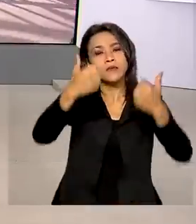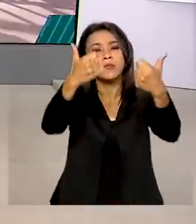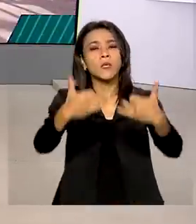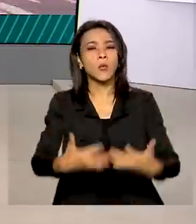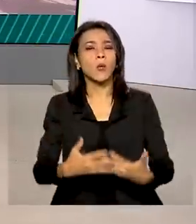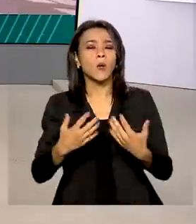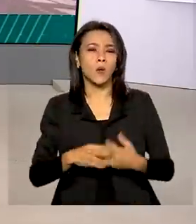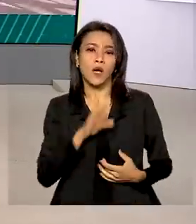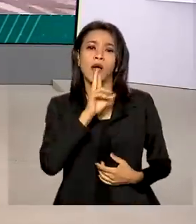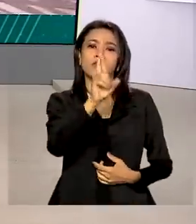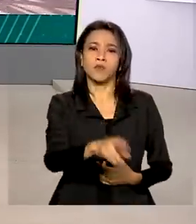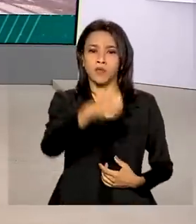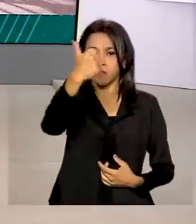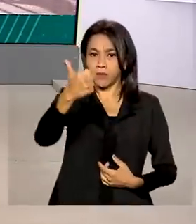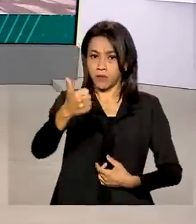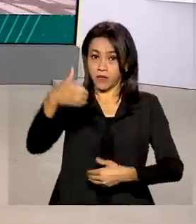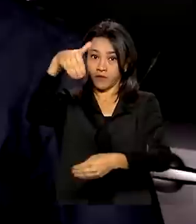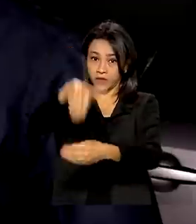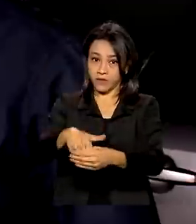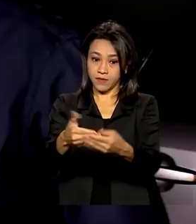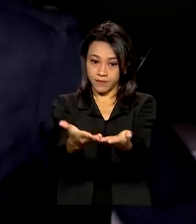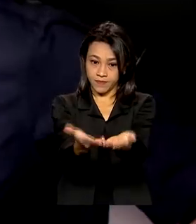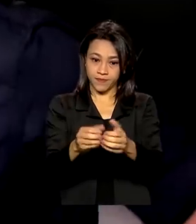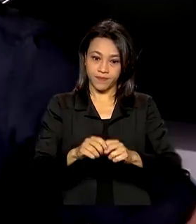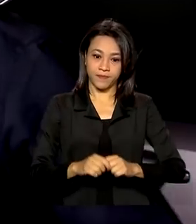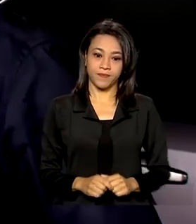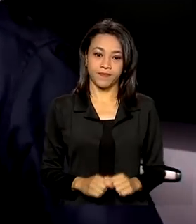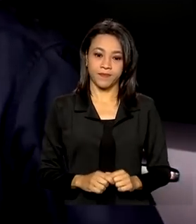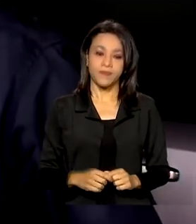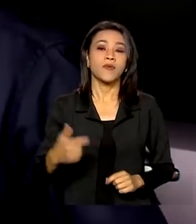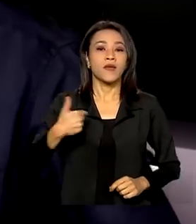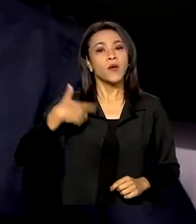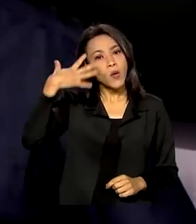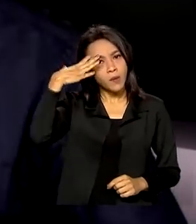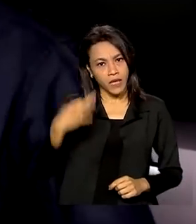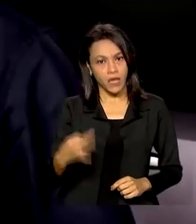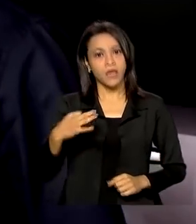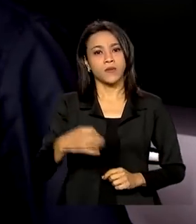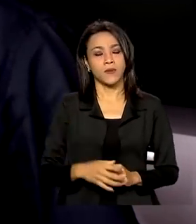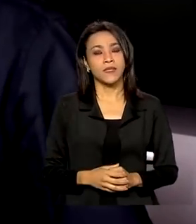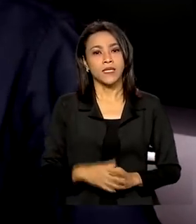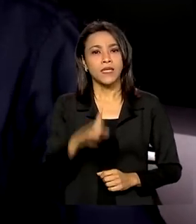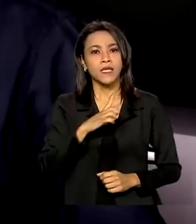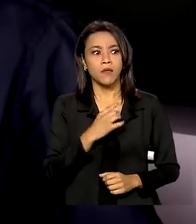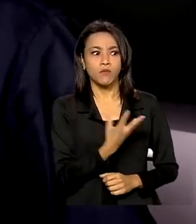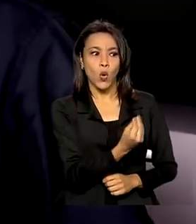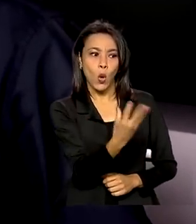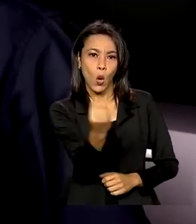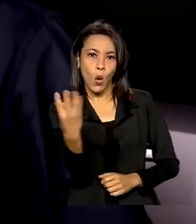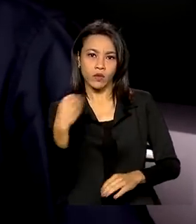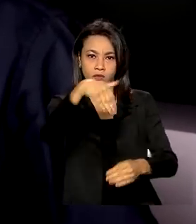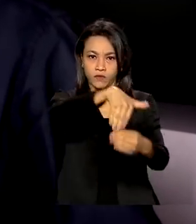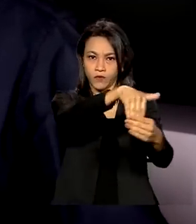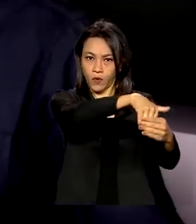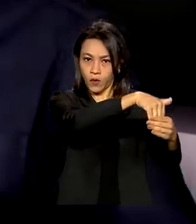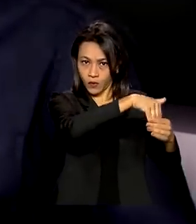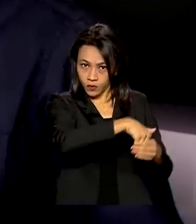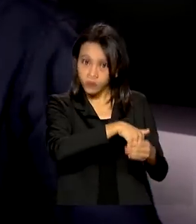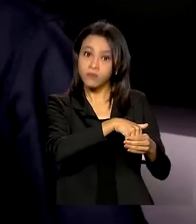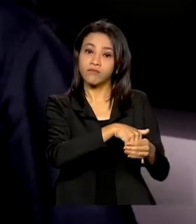resultado do primeiro turno de votação. Eu entendo que tem muito voto, que foi pela